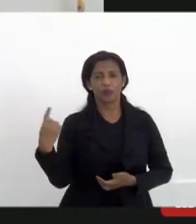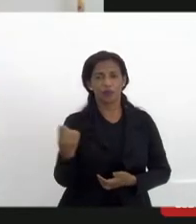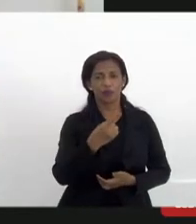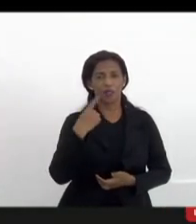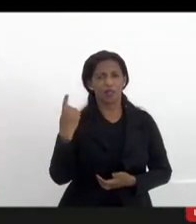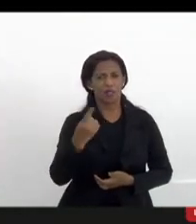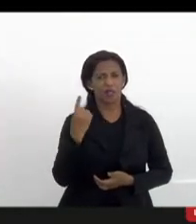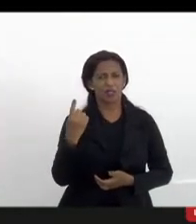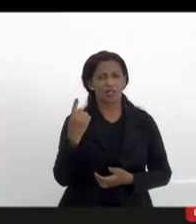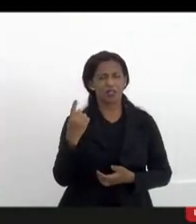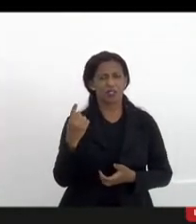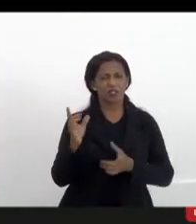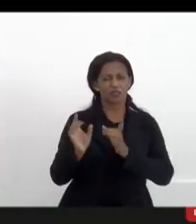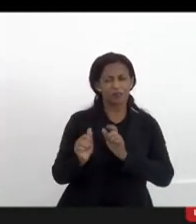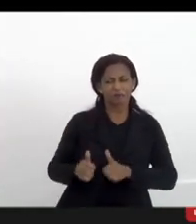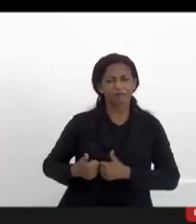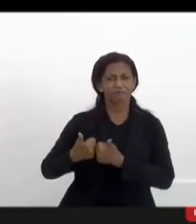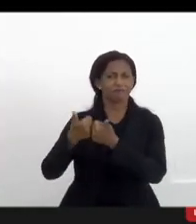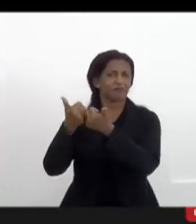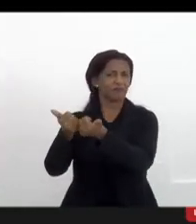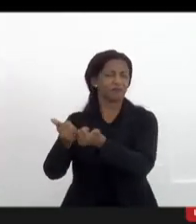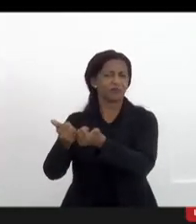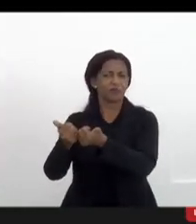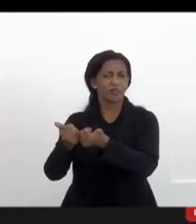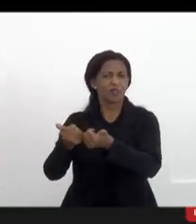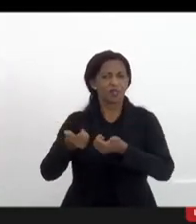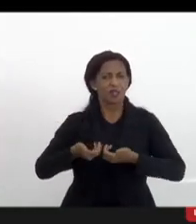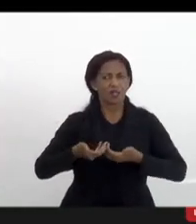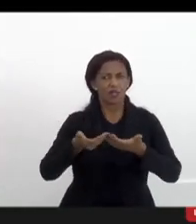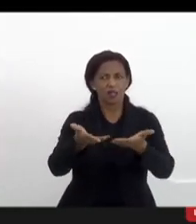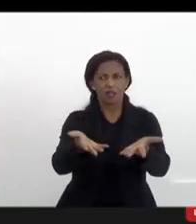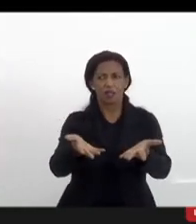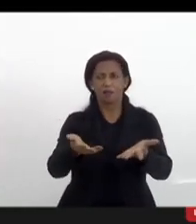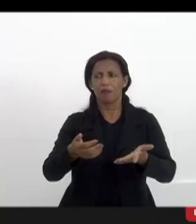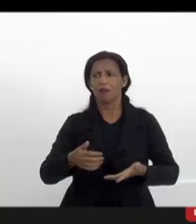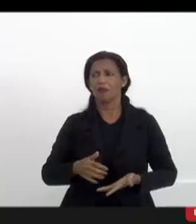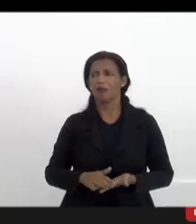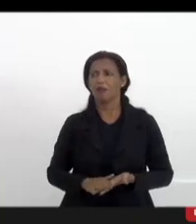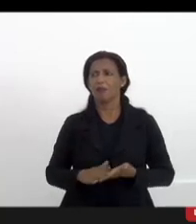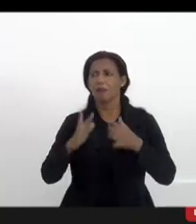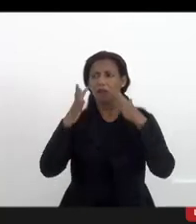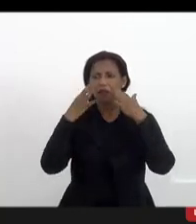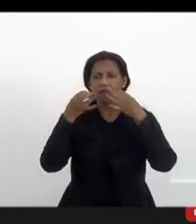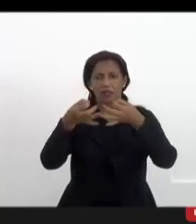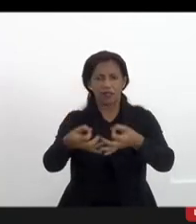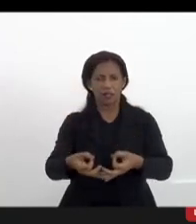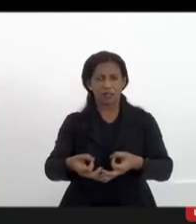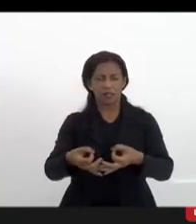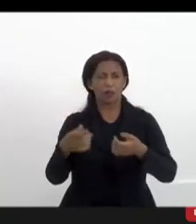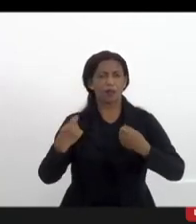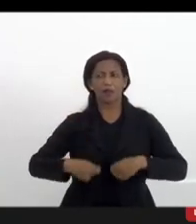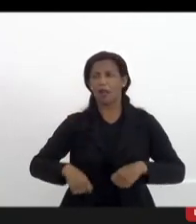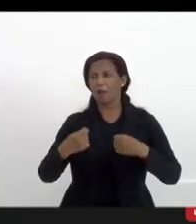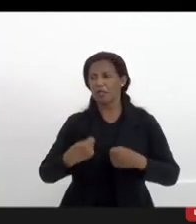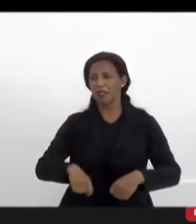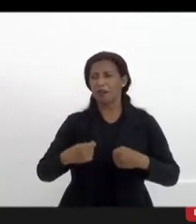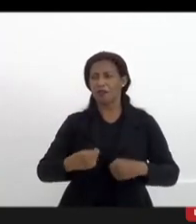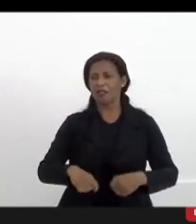desburocratizasse e levasse mais atenção para quem precisa porque